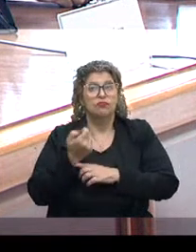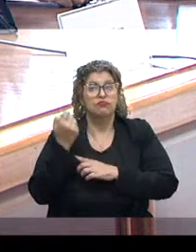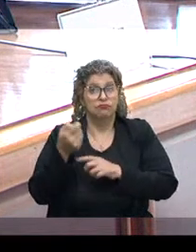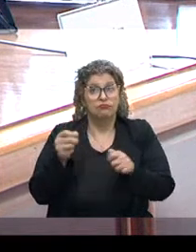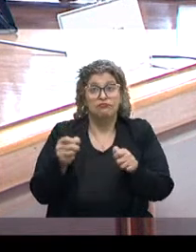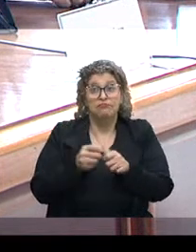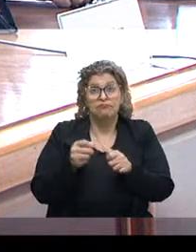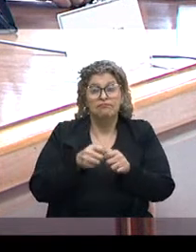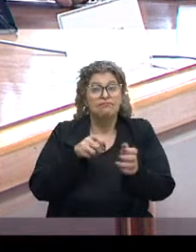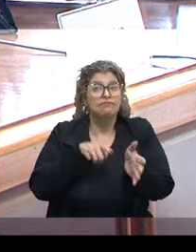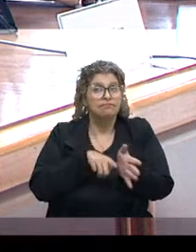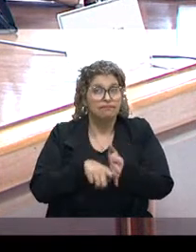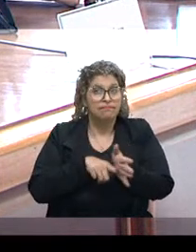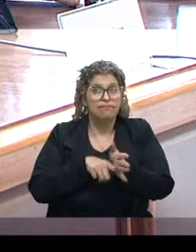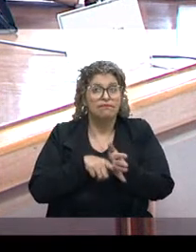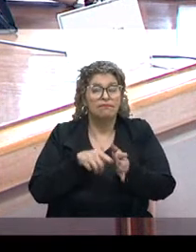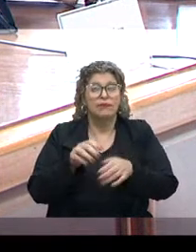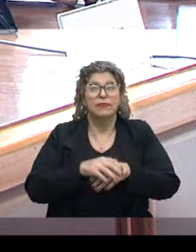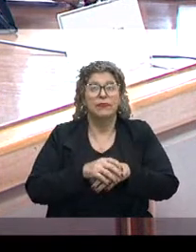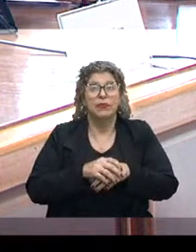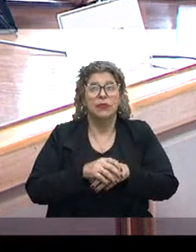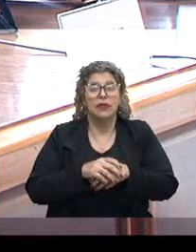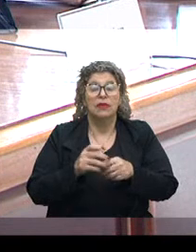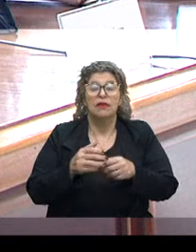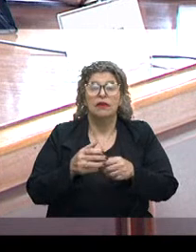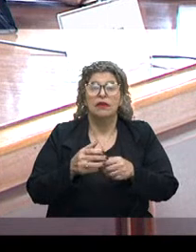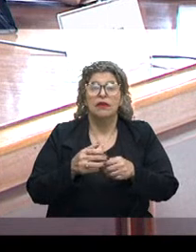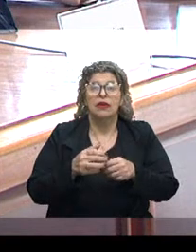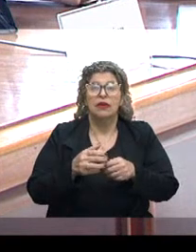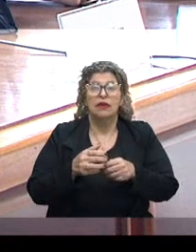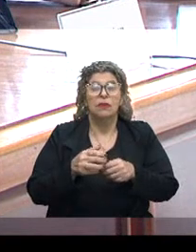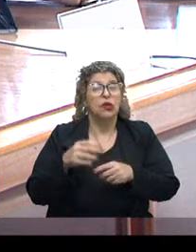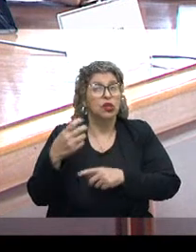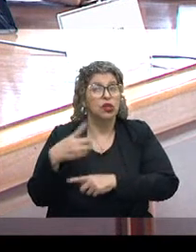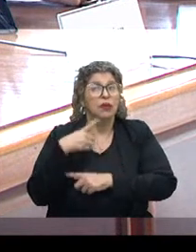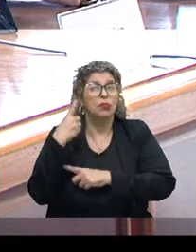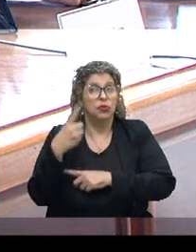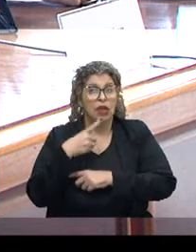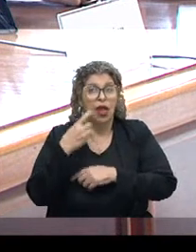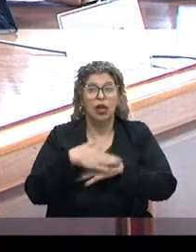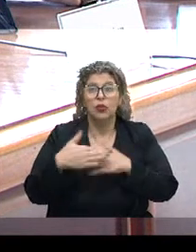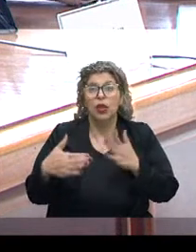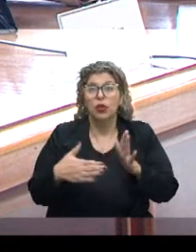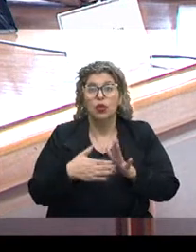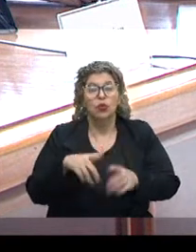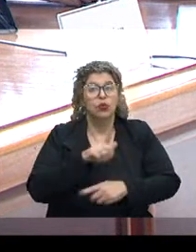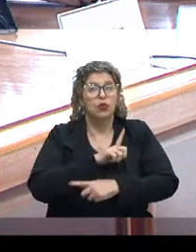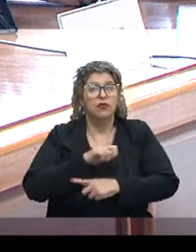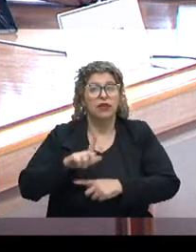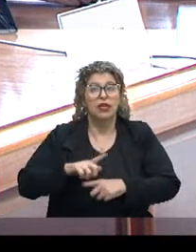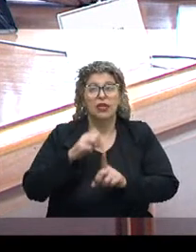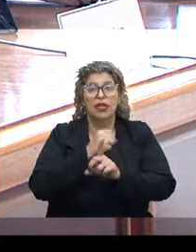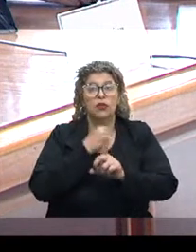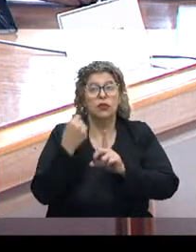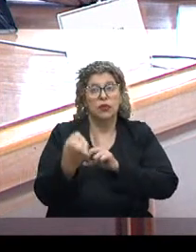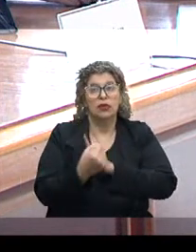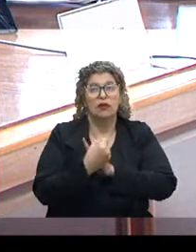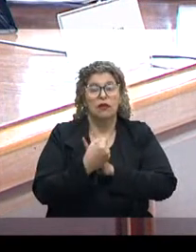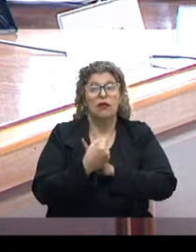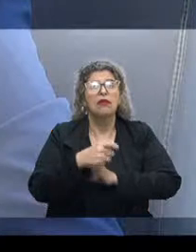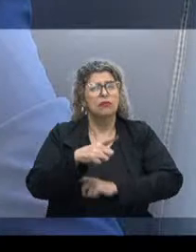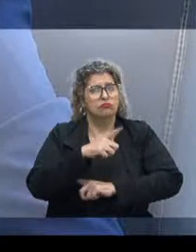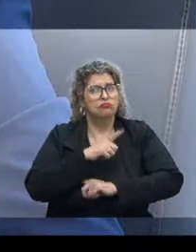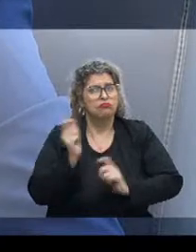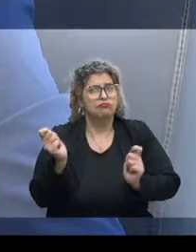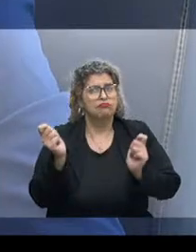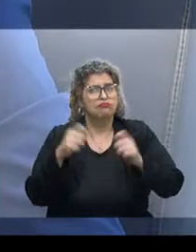realiza com esta pesquisa, permitindo que não só os parlamentares, mas também o governo e toda a sociedade tenha